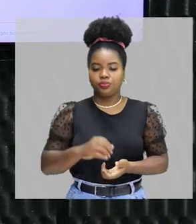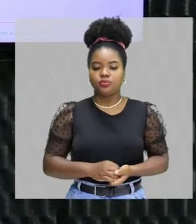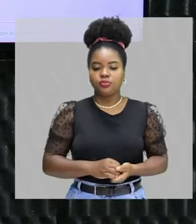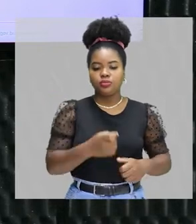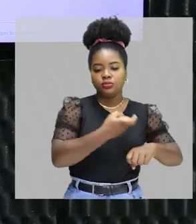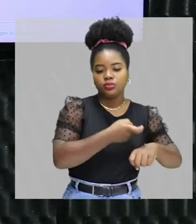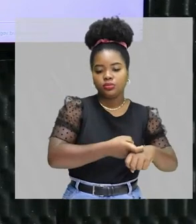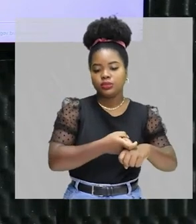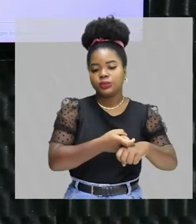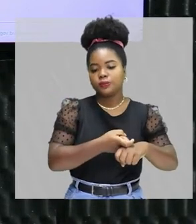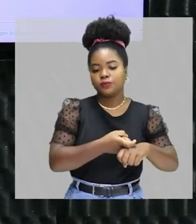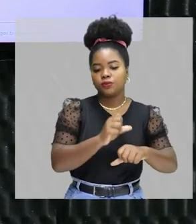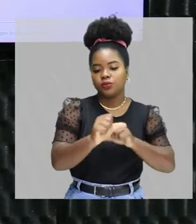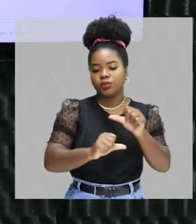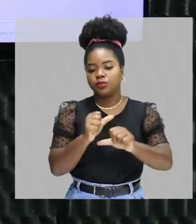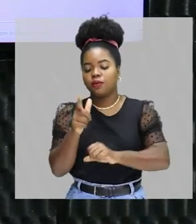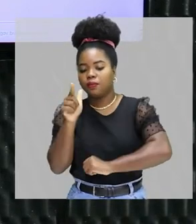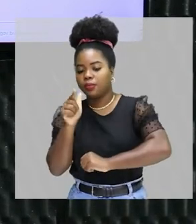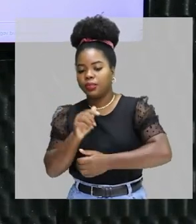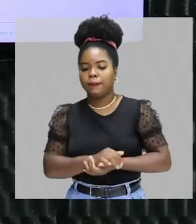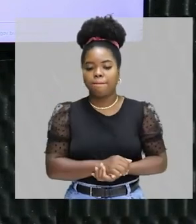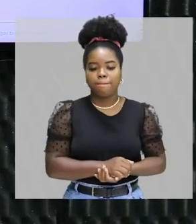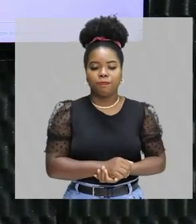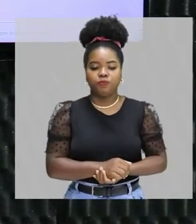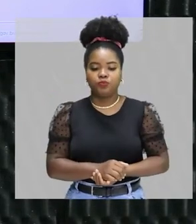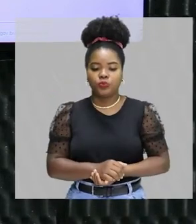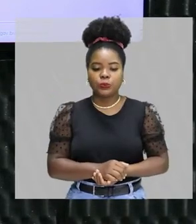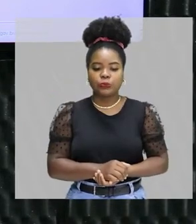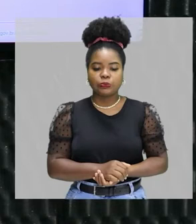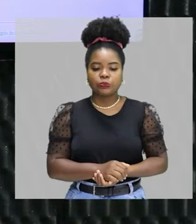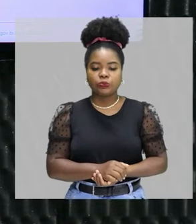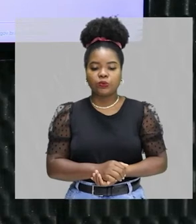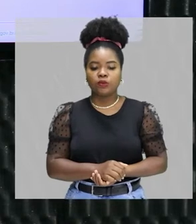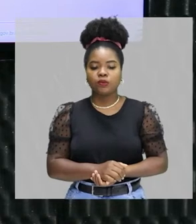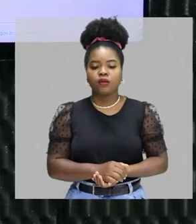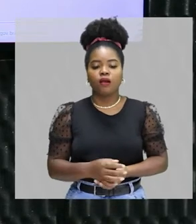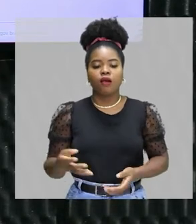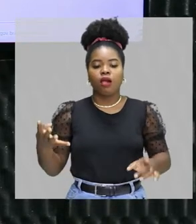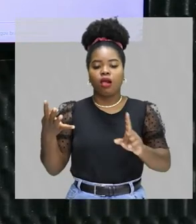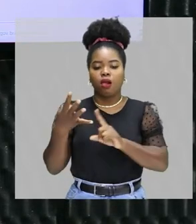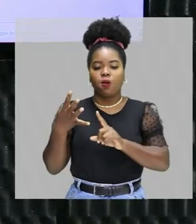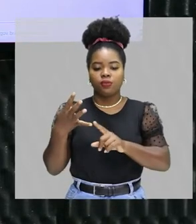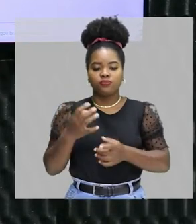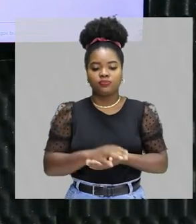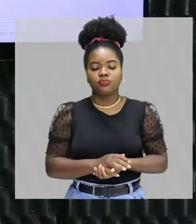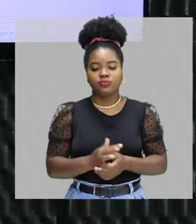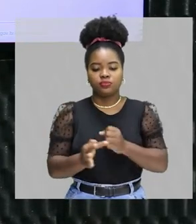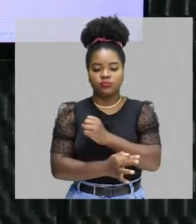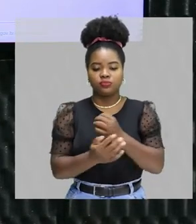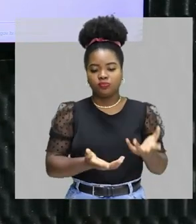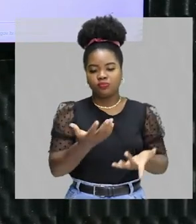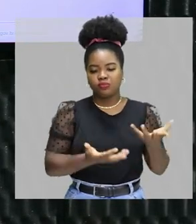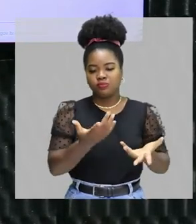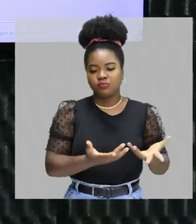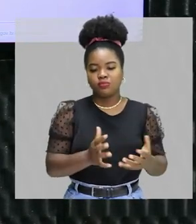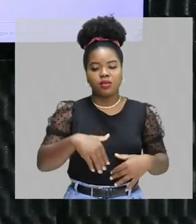sólido para o estado líquido. Tudo bem? Pressão de vapor maior que a